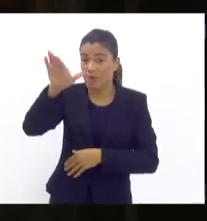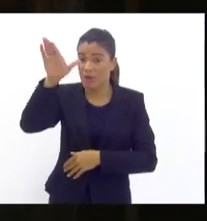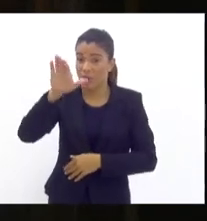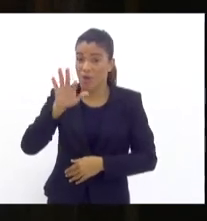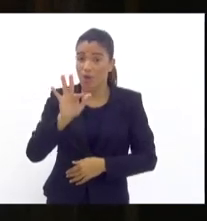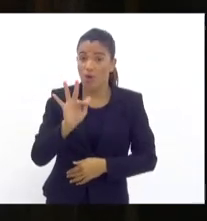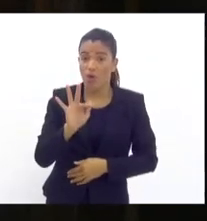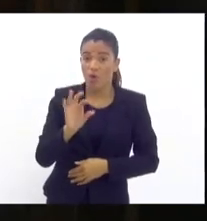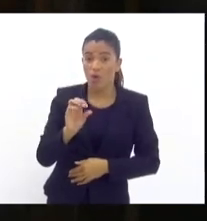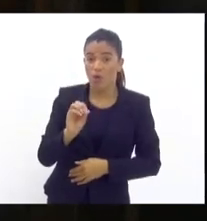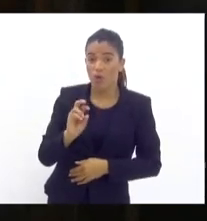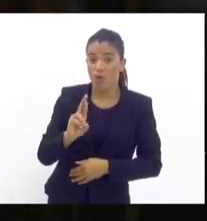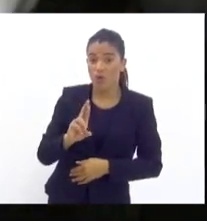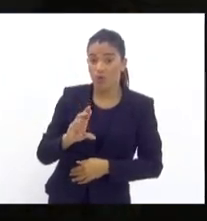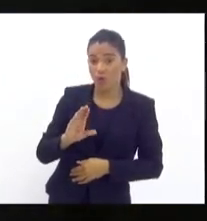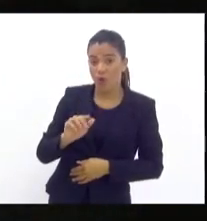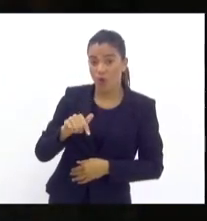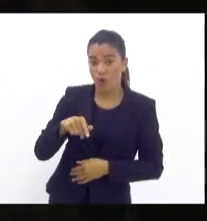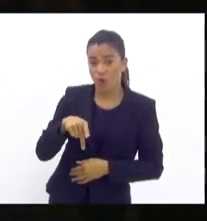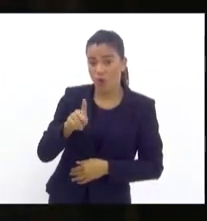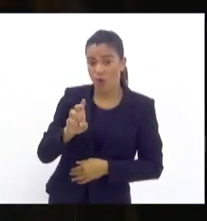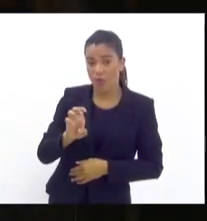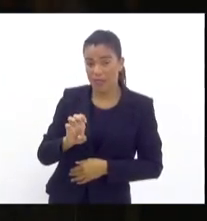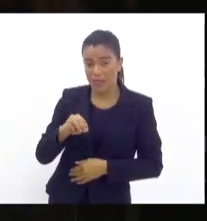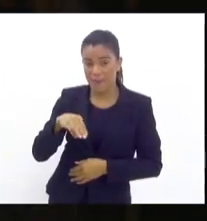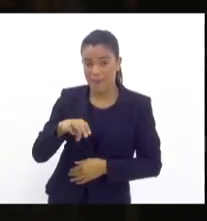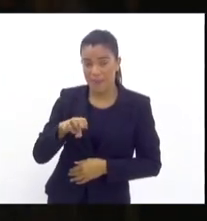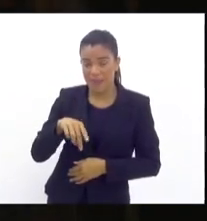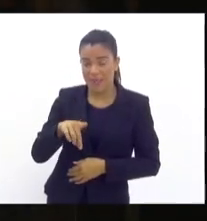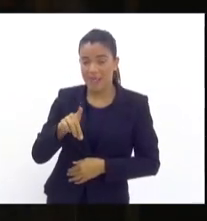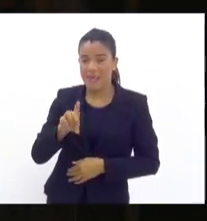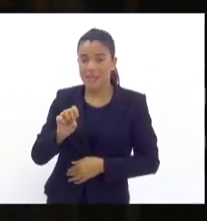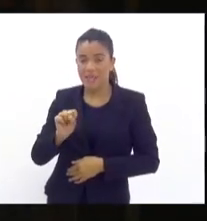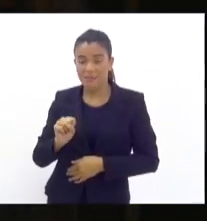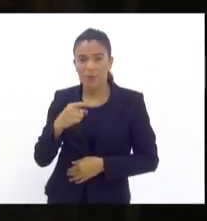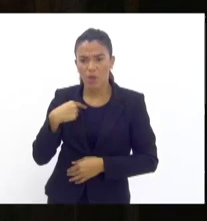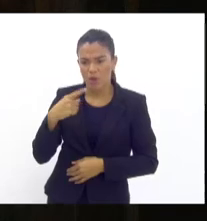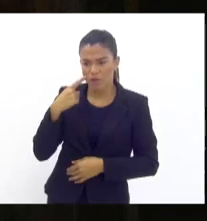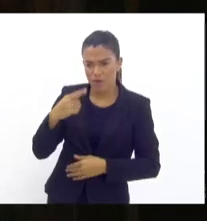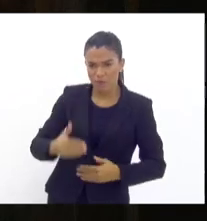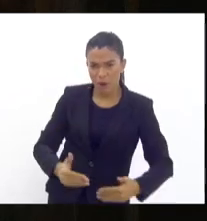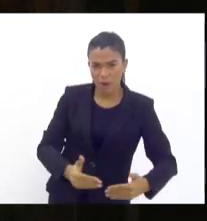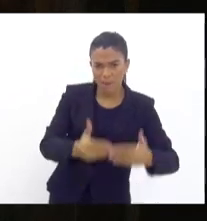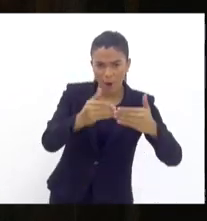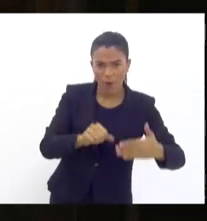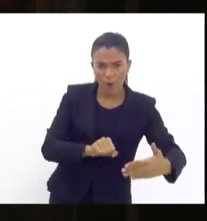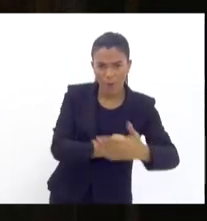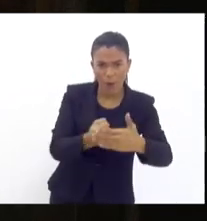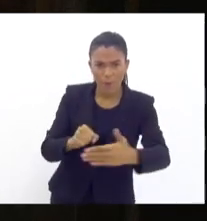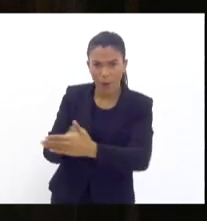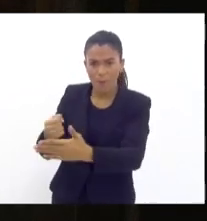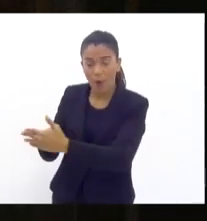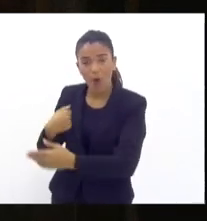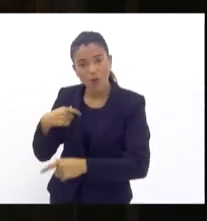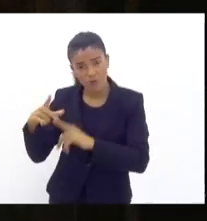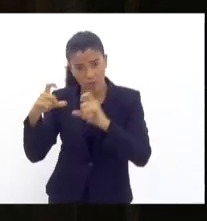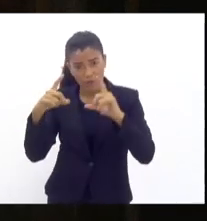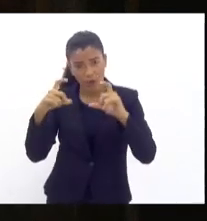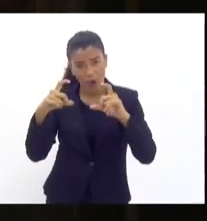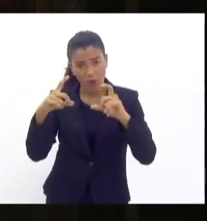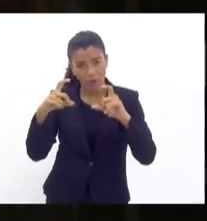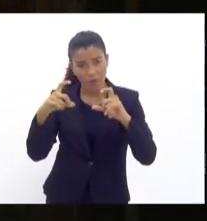Forquimente, que fica dentro de Forquimente. Eu encontrei, não uma barricada, mas uma cratera, uma trincheira, eu tirei até foto,